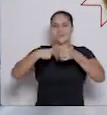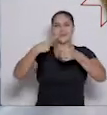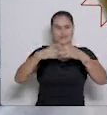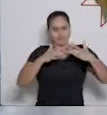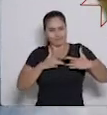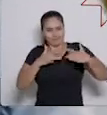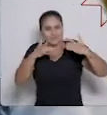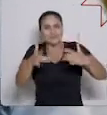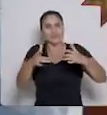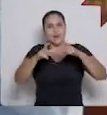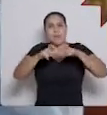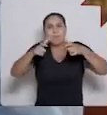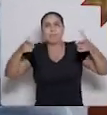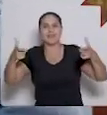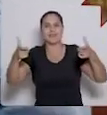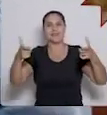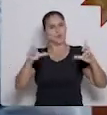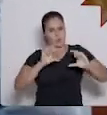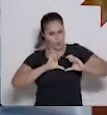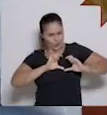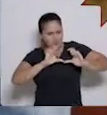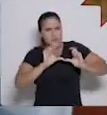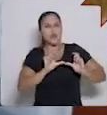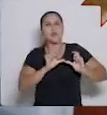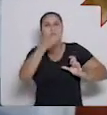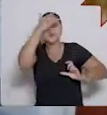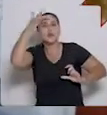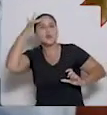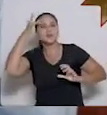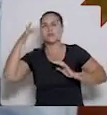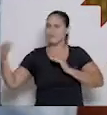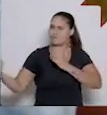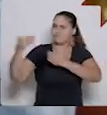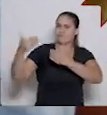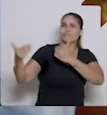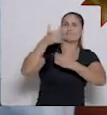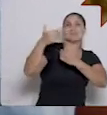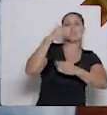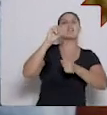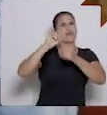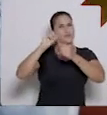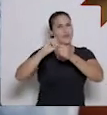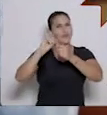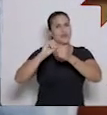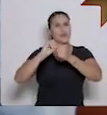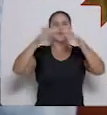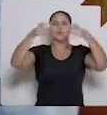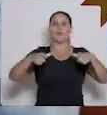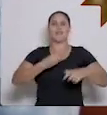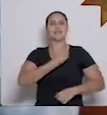cidade solidária, uma cidade aberta, e com os braços abertos para aqueles que aqui chegam e querem fazer dela